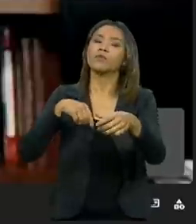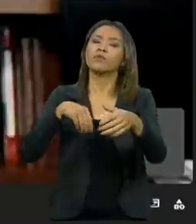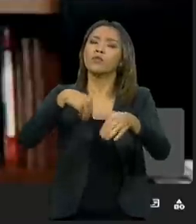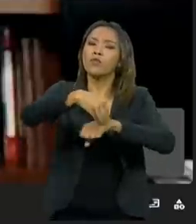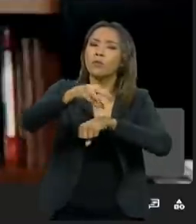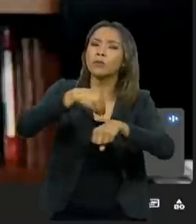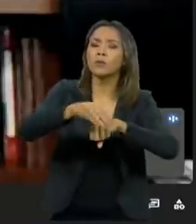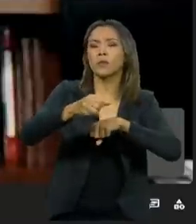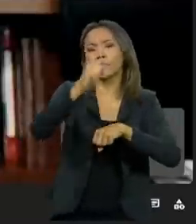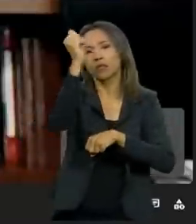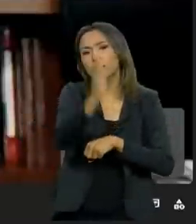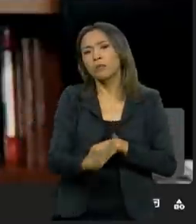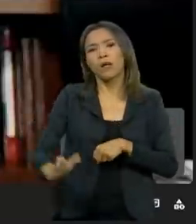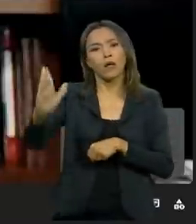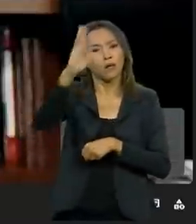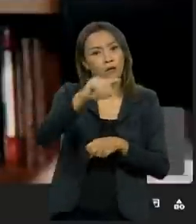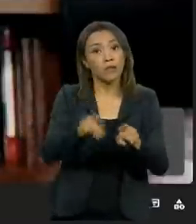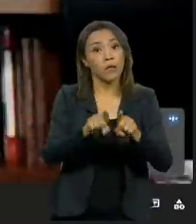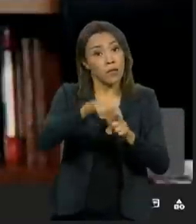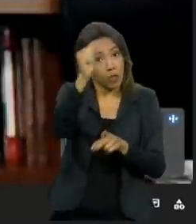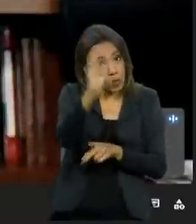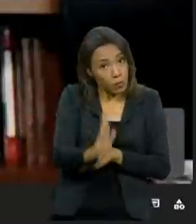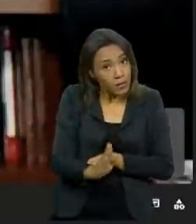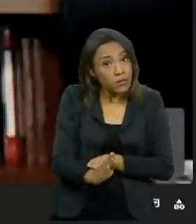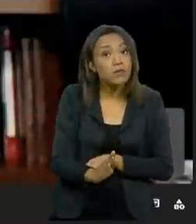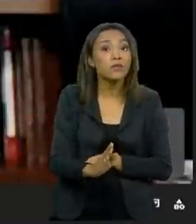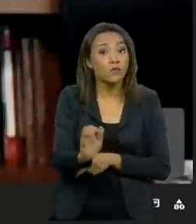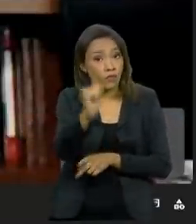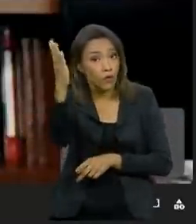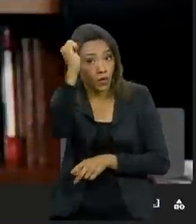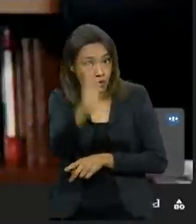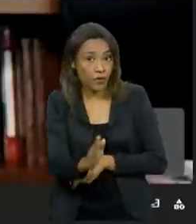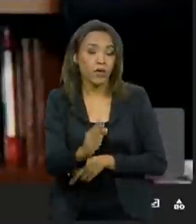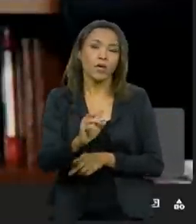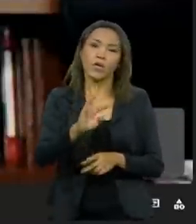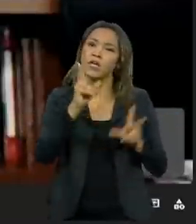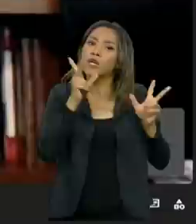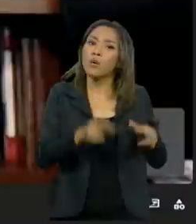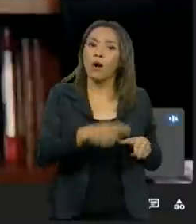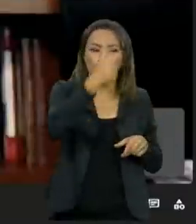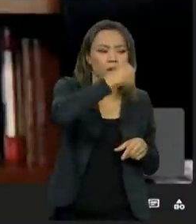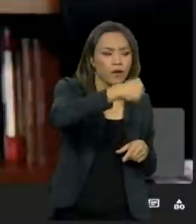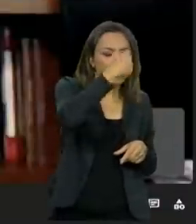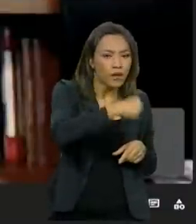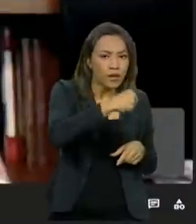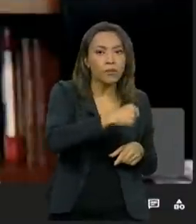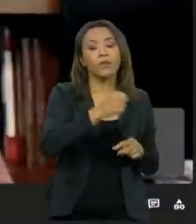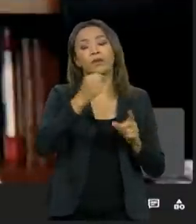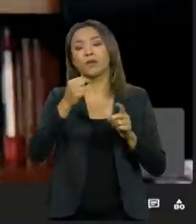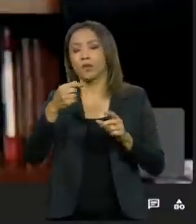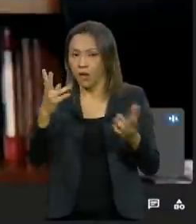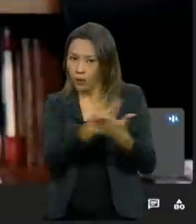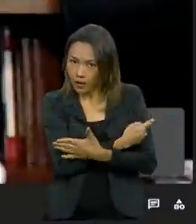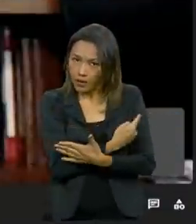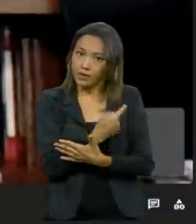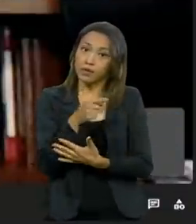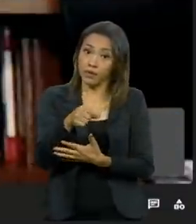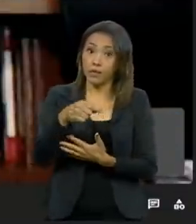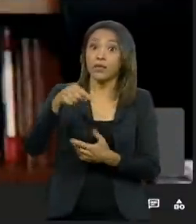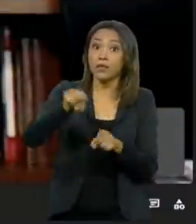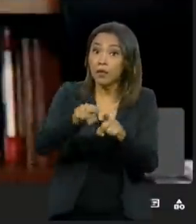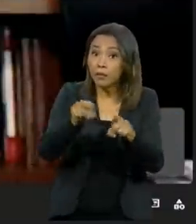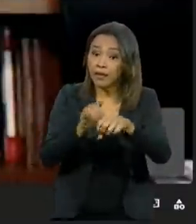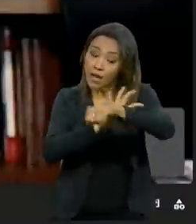brasileiros que mostram que, a exemplo do que ocorre com a influenza, para a Covid-19 também, nós temos uma maior